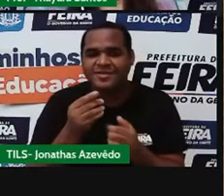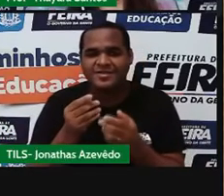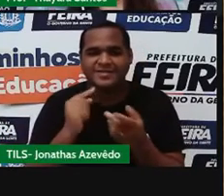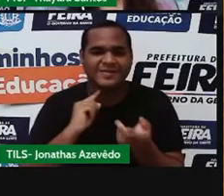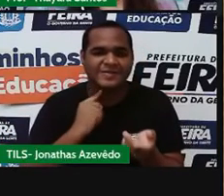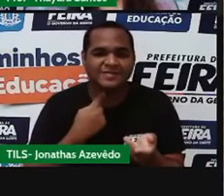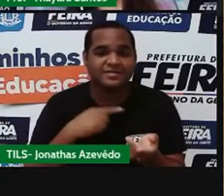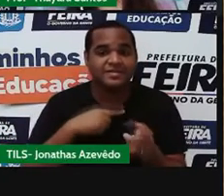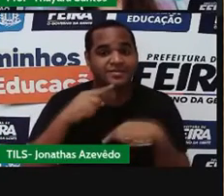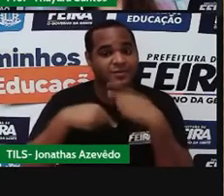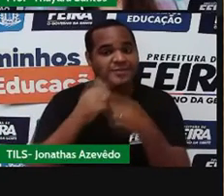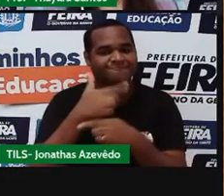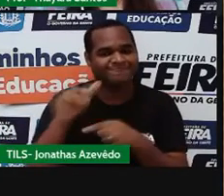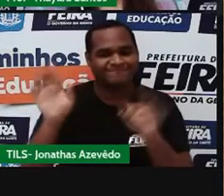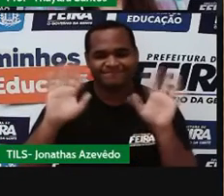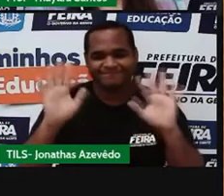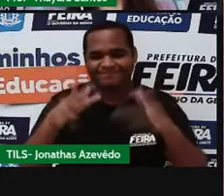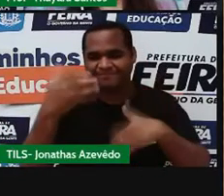nos vemos na próxima.